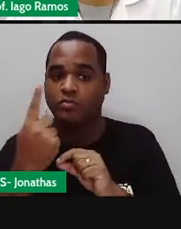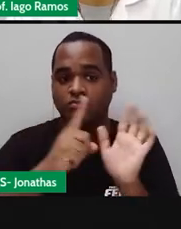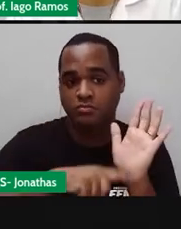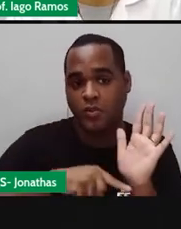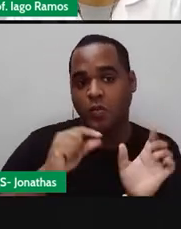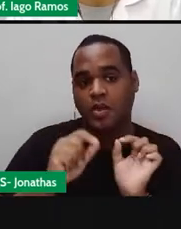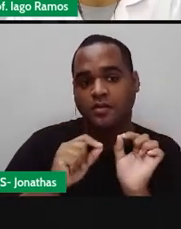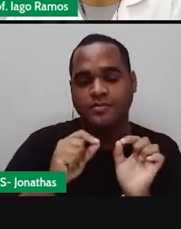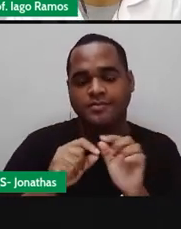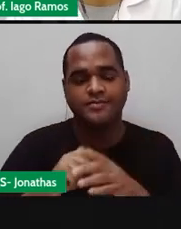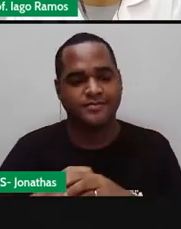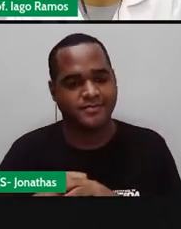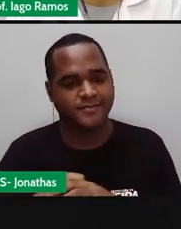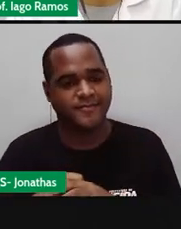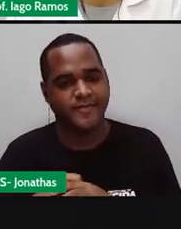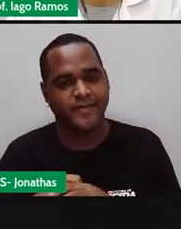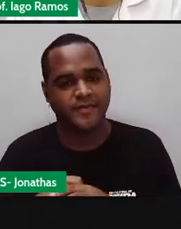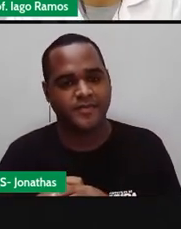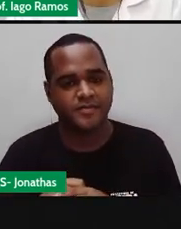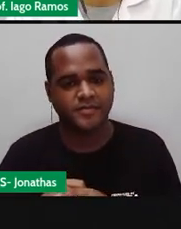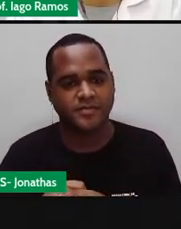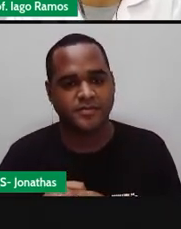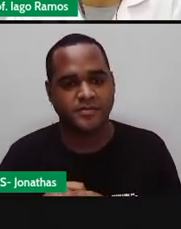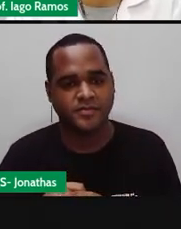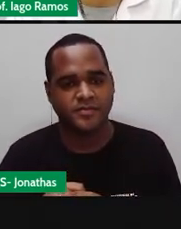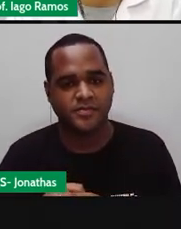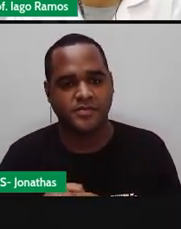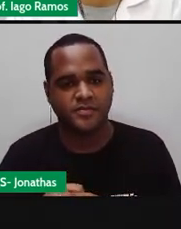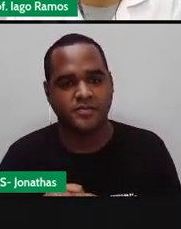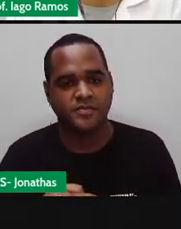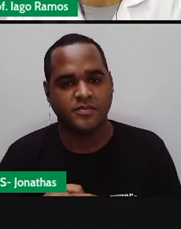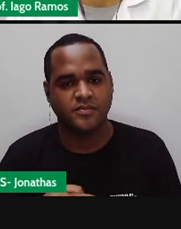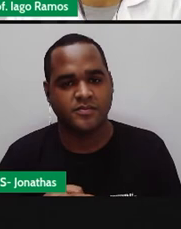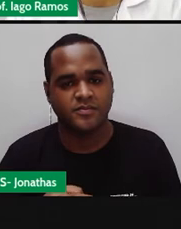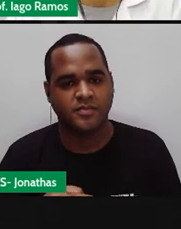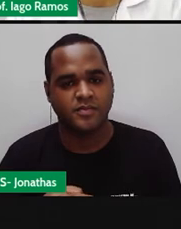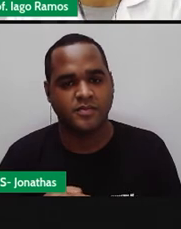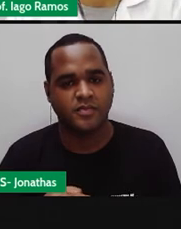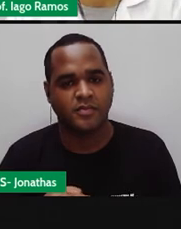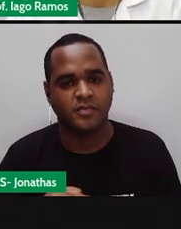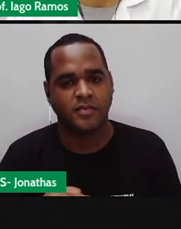numérica. Menos 2 e 1.